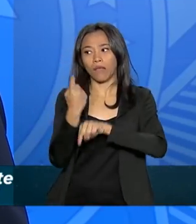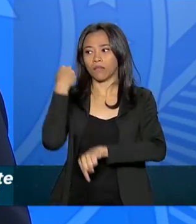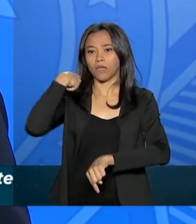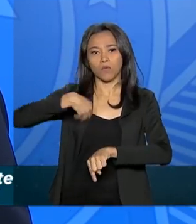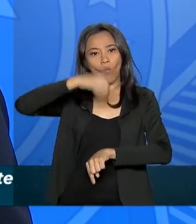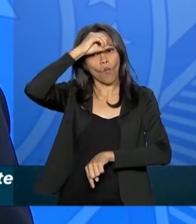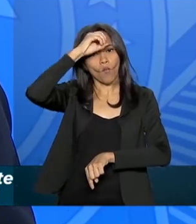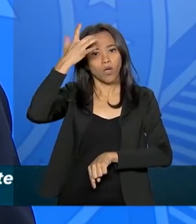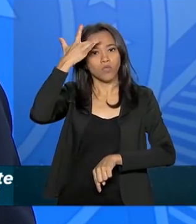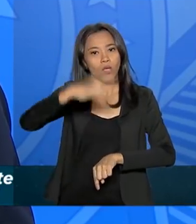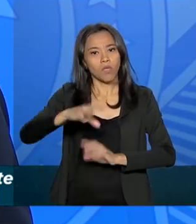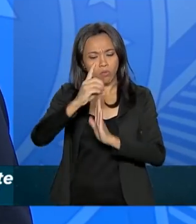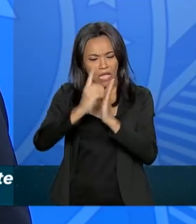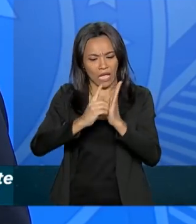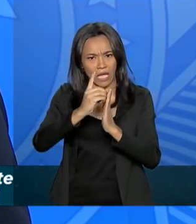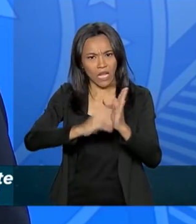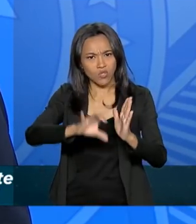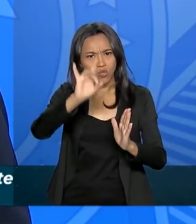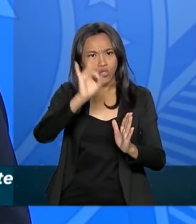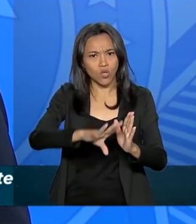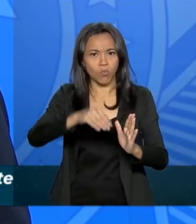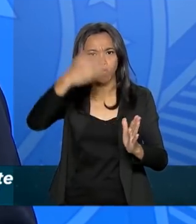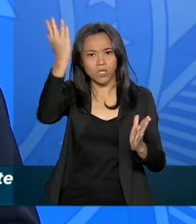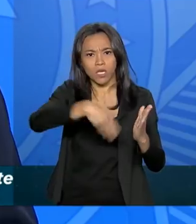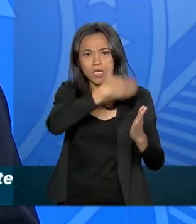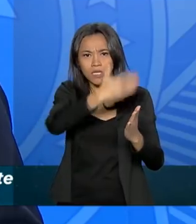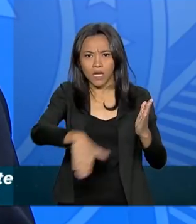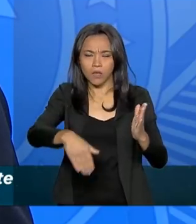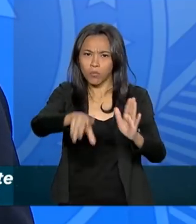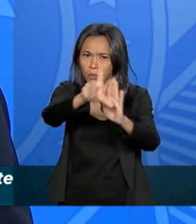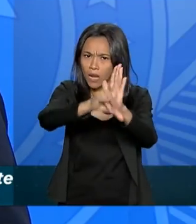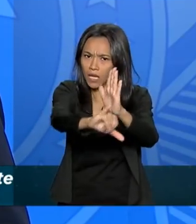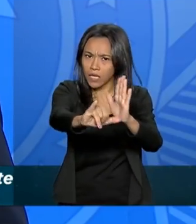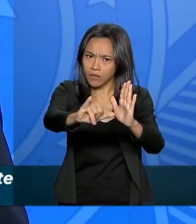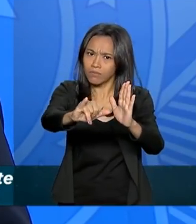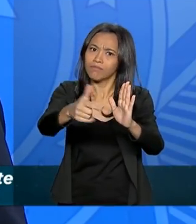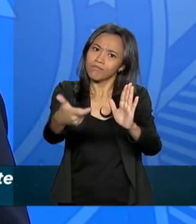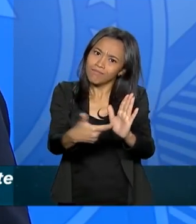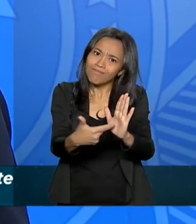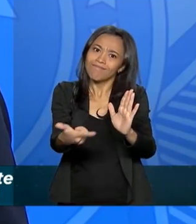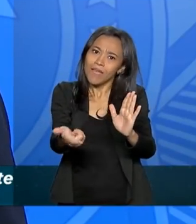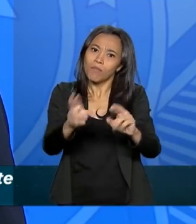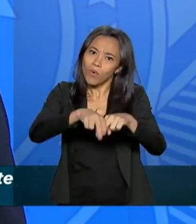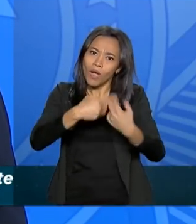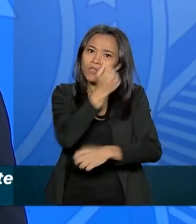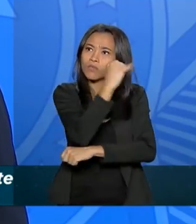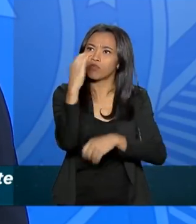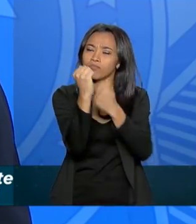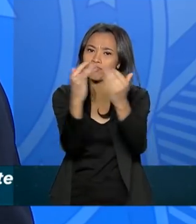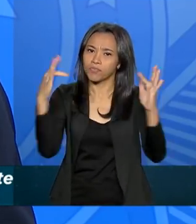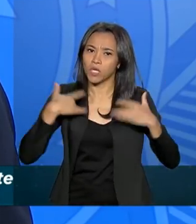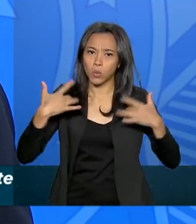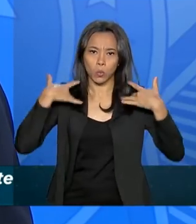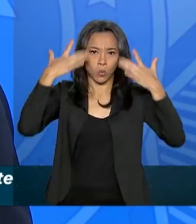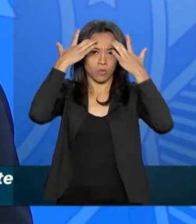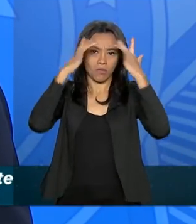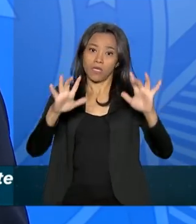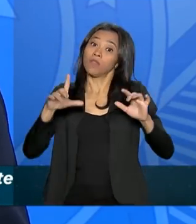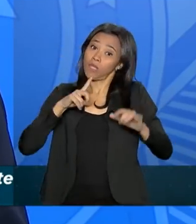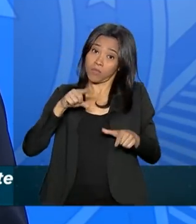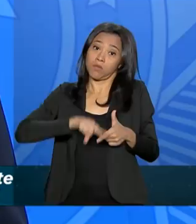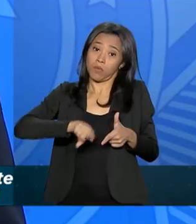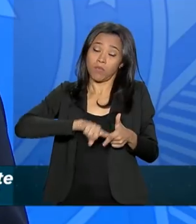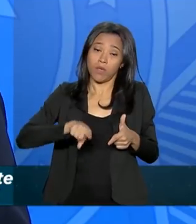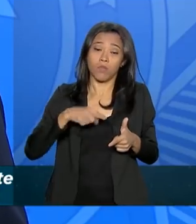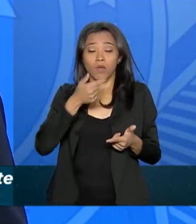não sabia que um decreto só podia ser revogado por uma lei, no caso, que envolve a questão ambiental. Então, esse problema nós temos.